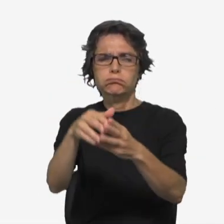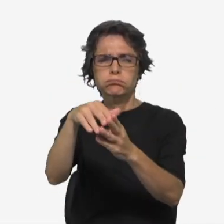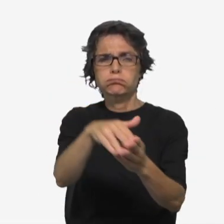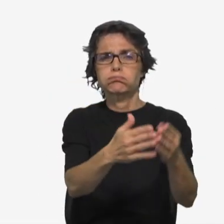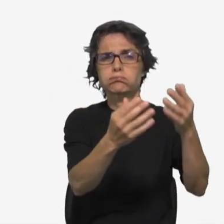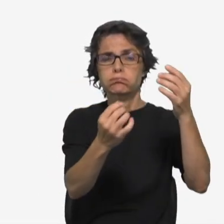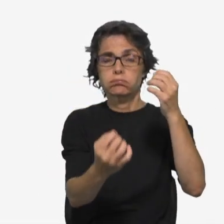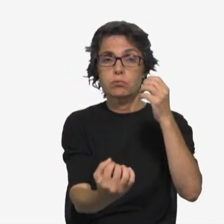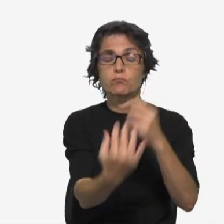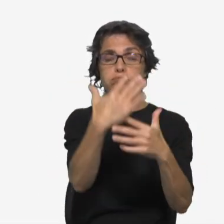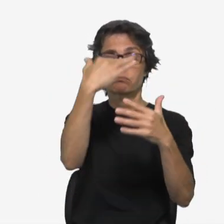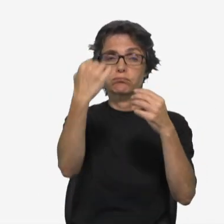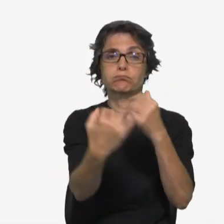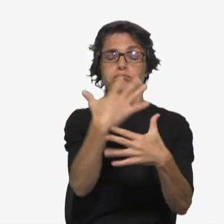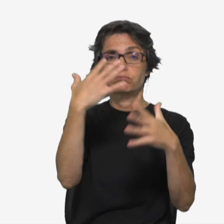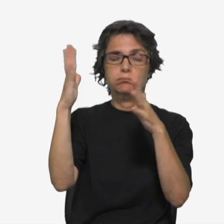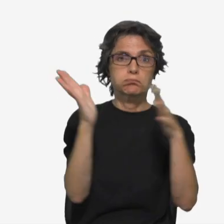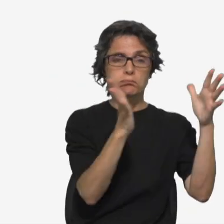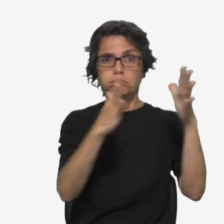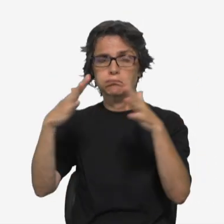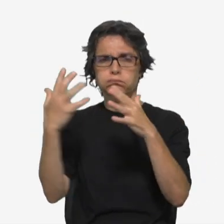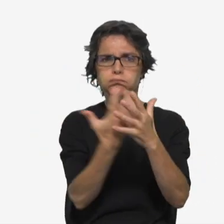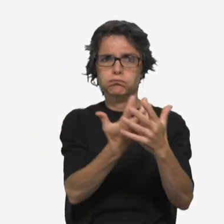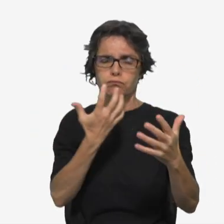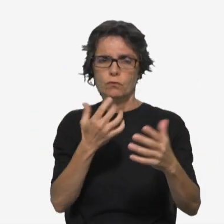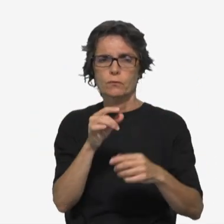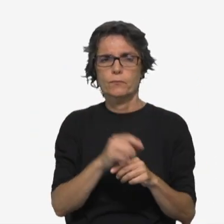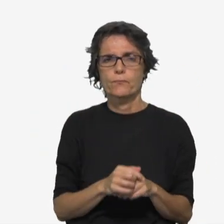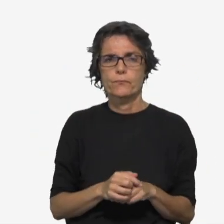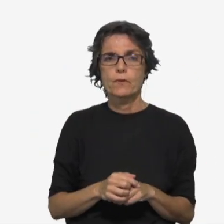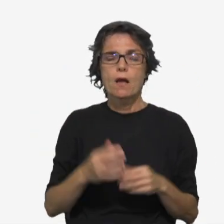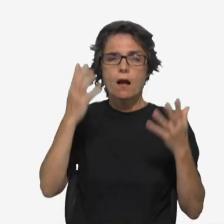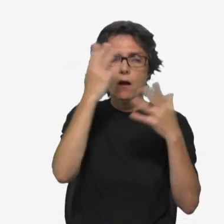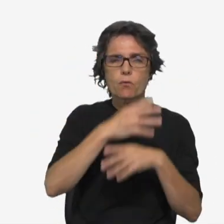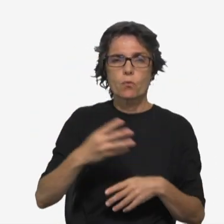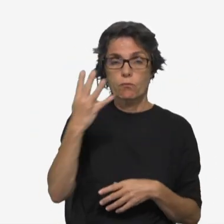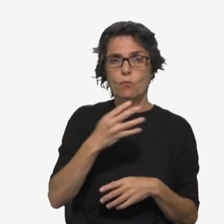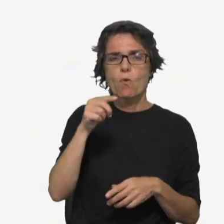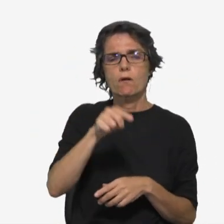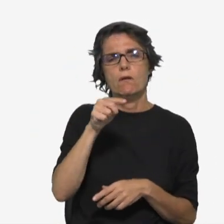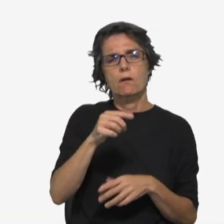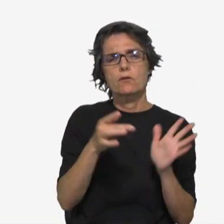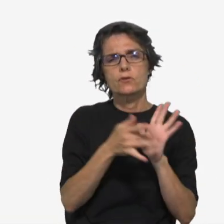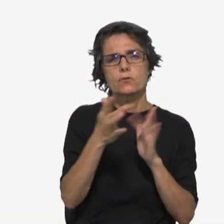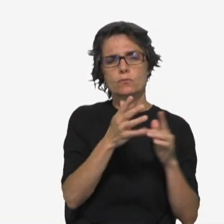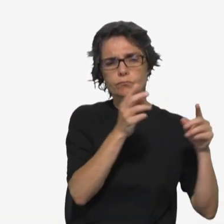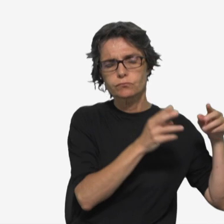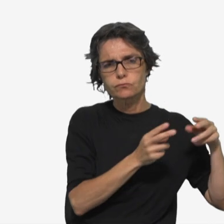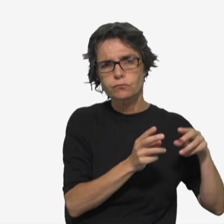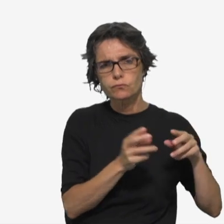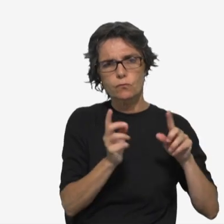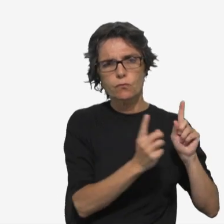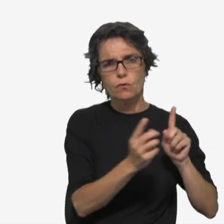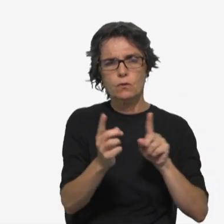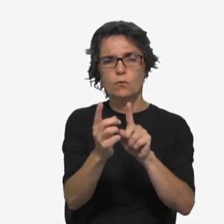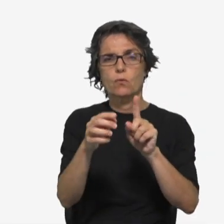ondas, pois o vento era contrário. Na quarta vigília da noite, Jesus foi ter com eles caminhando sobre o